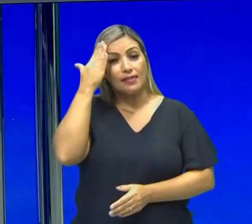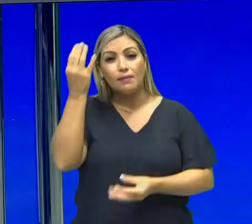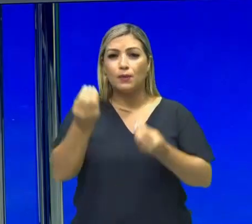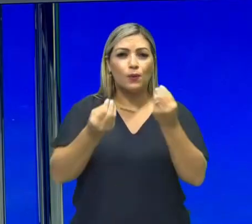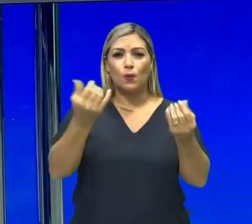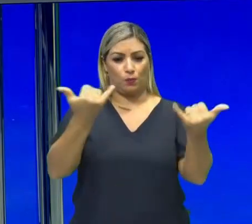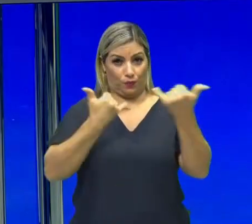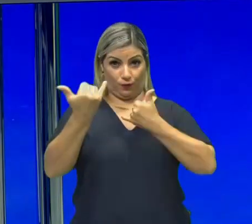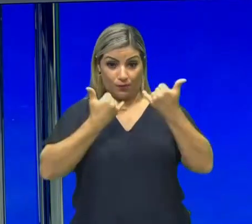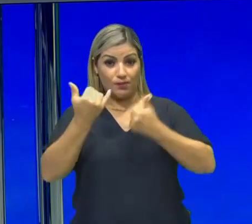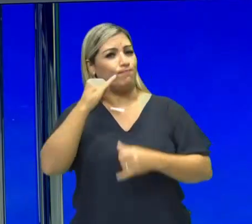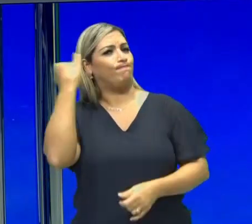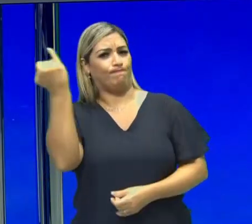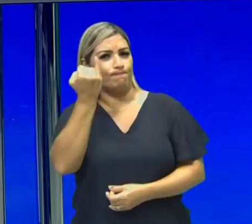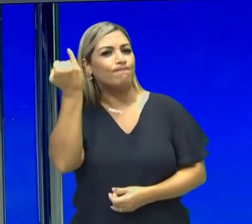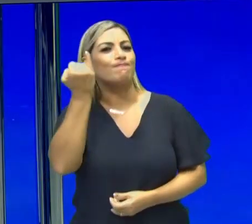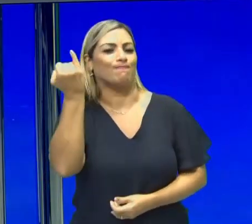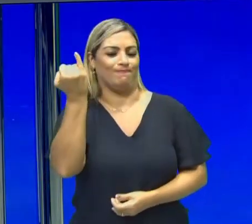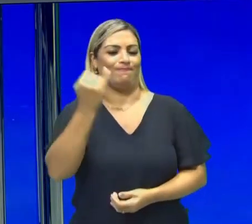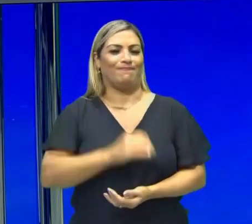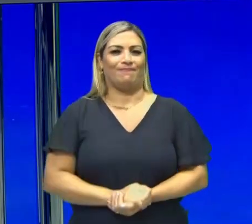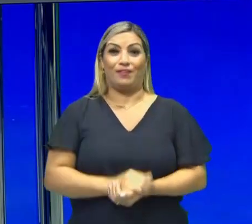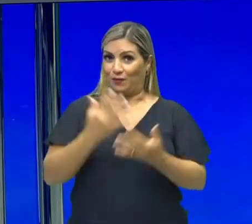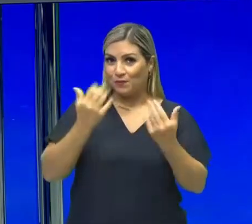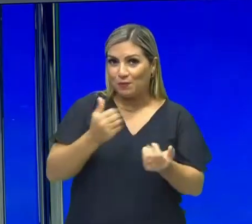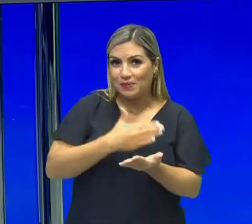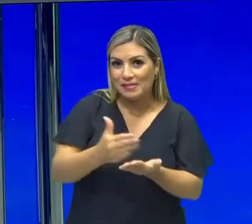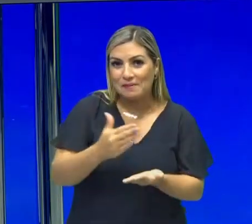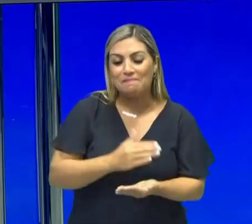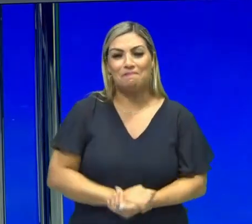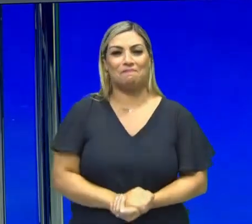e tire informações fundamentais ali. Então vamos lá.